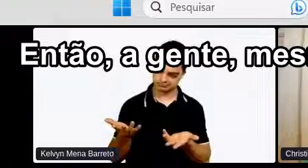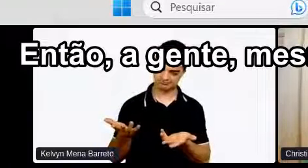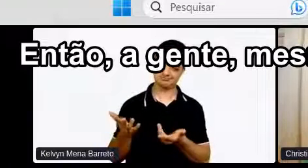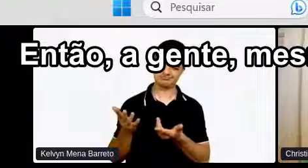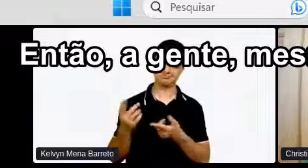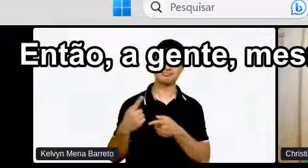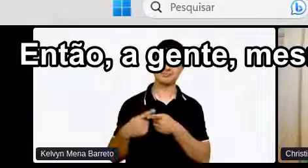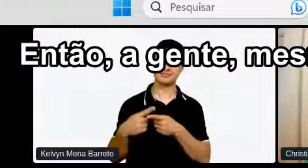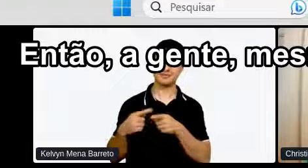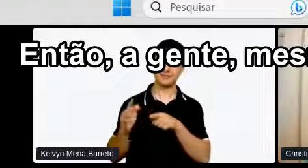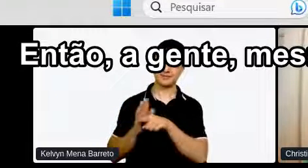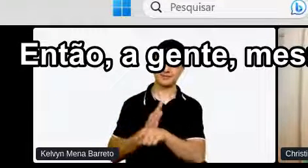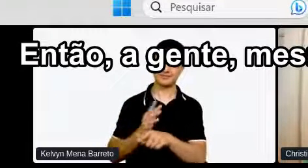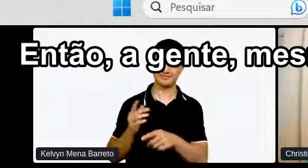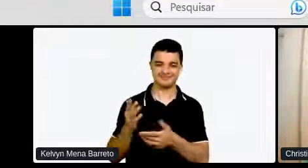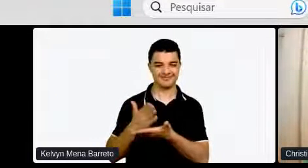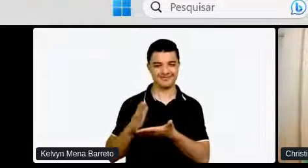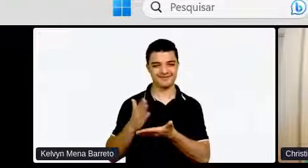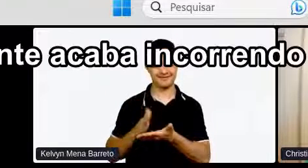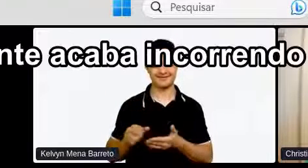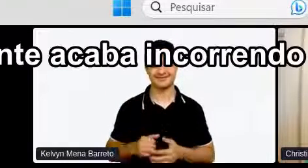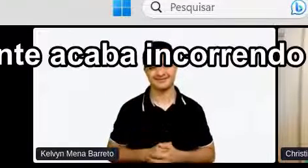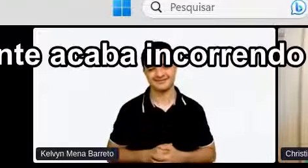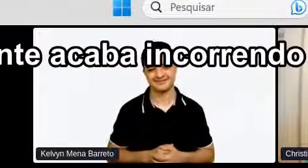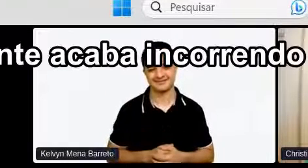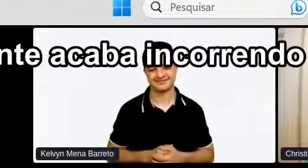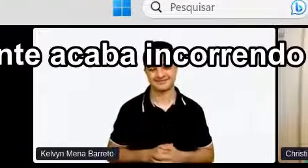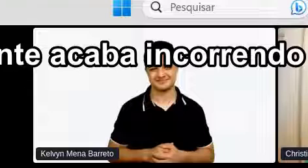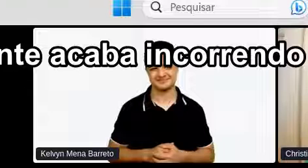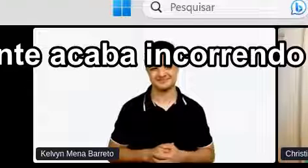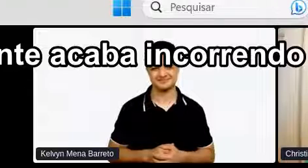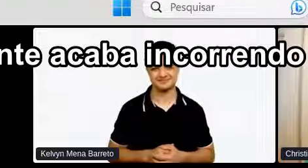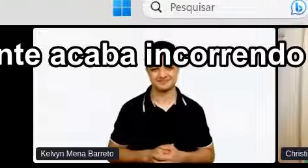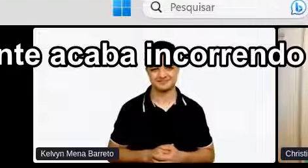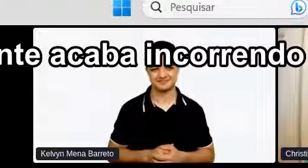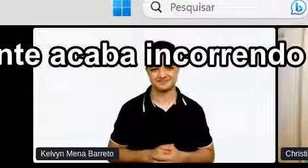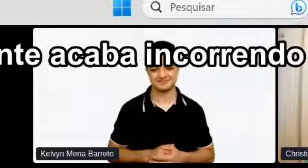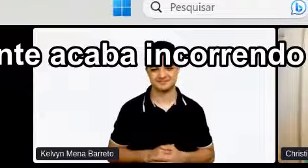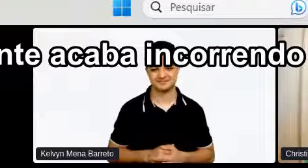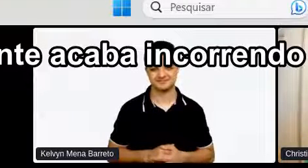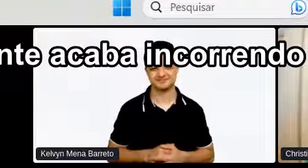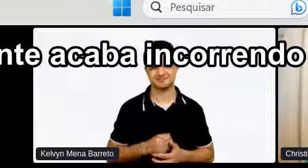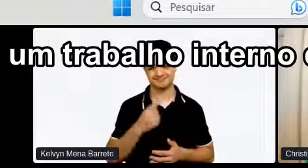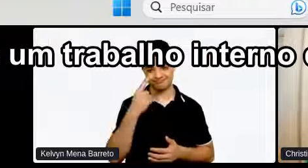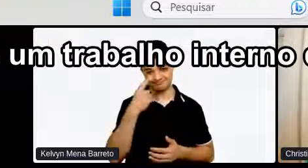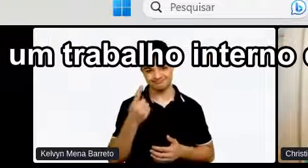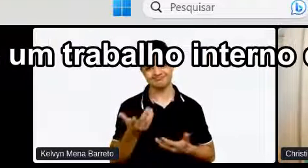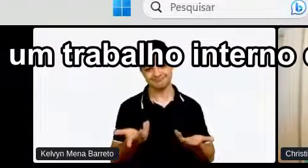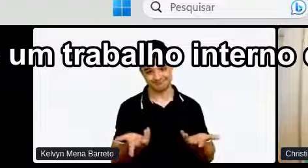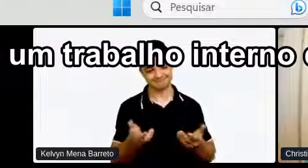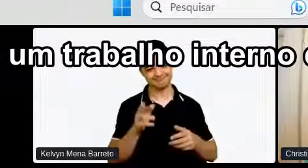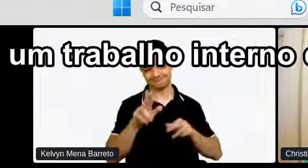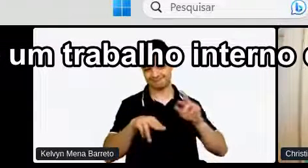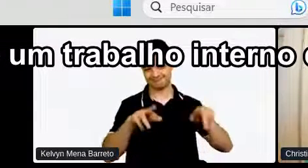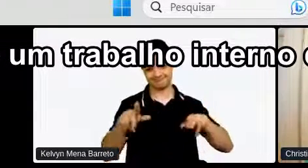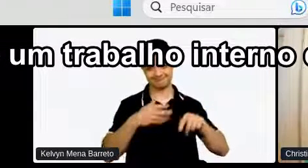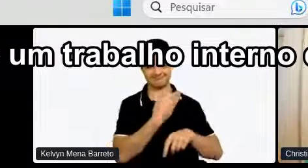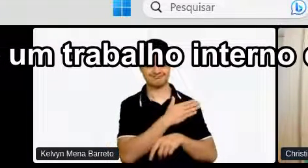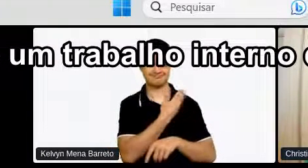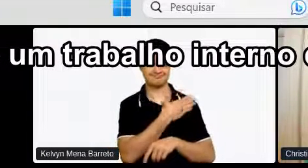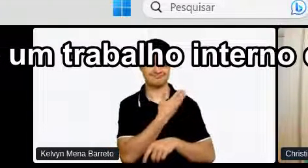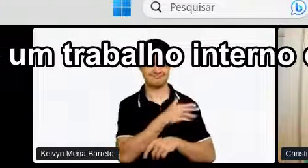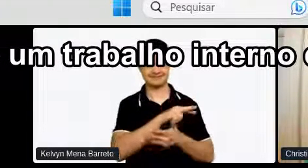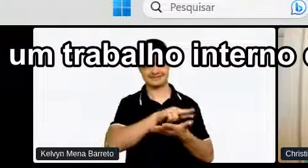a gente Mesmo sem querer A gente acaba Incorrendo muito Nesses vieses E isso exige Um trabalho